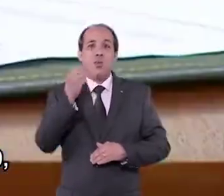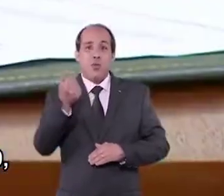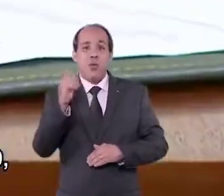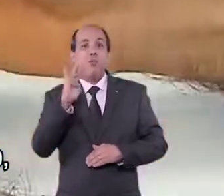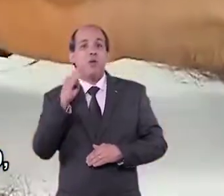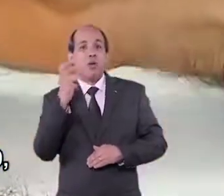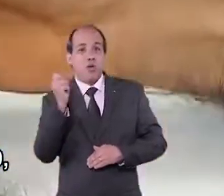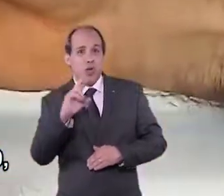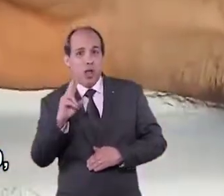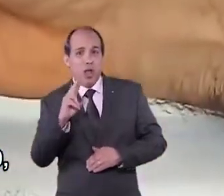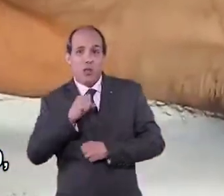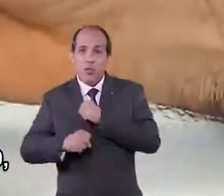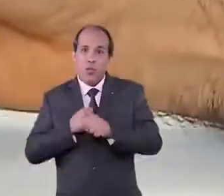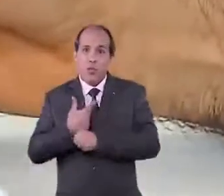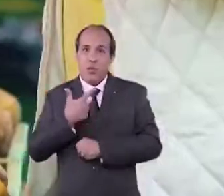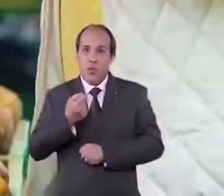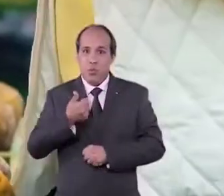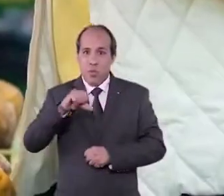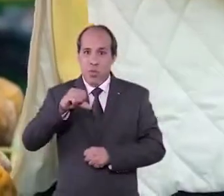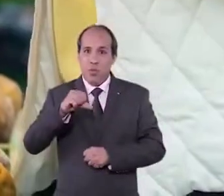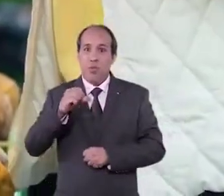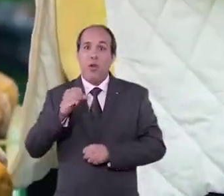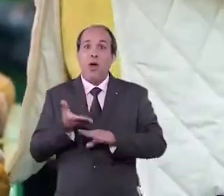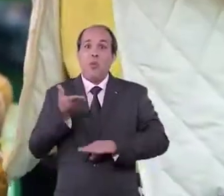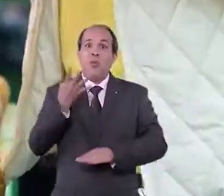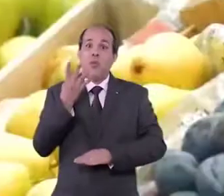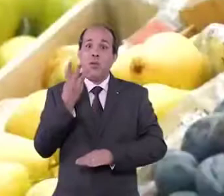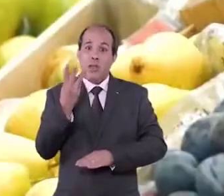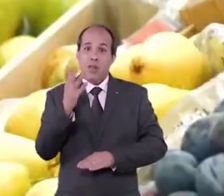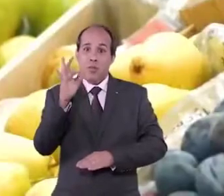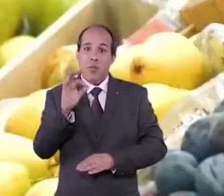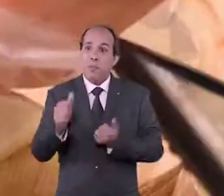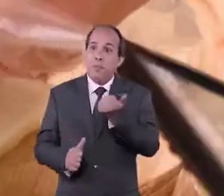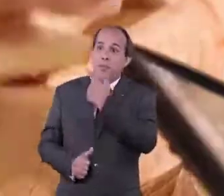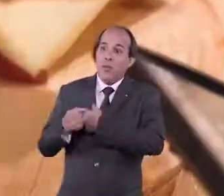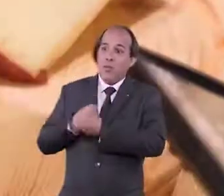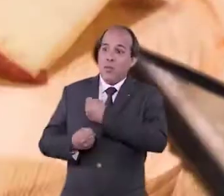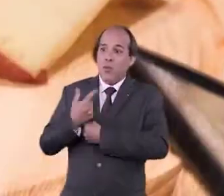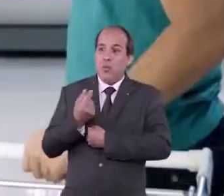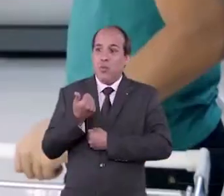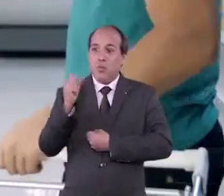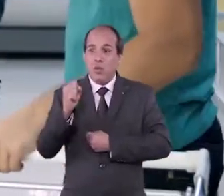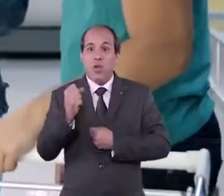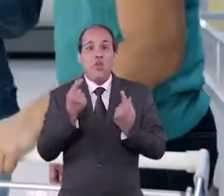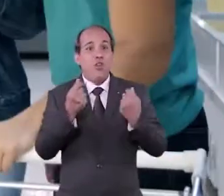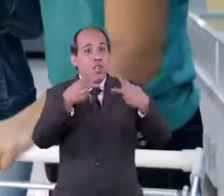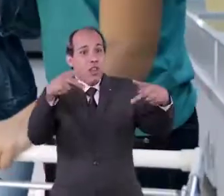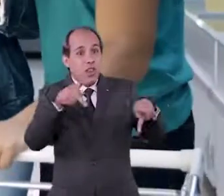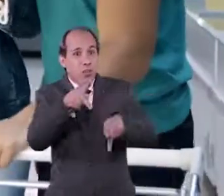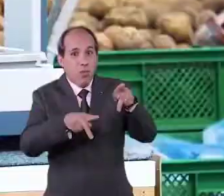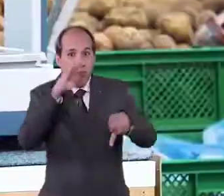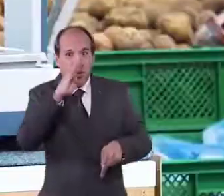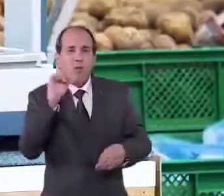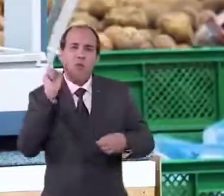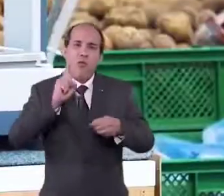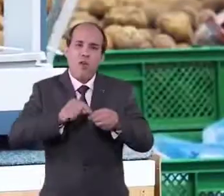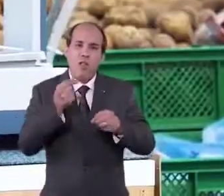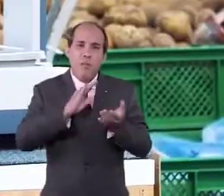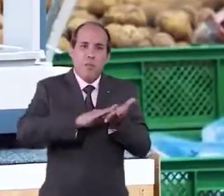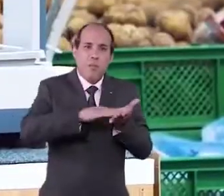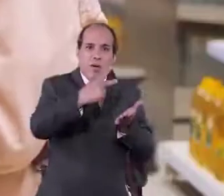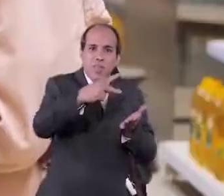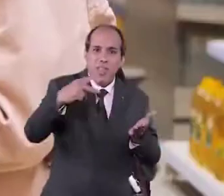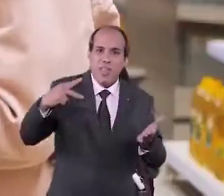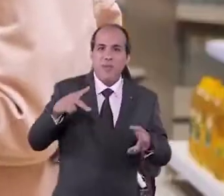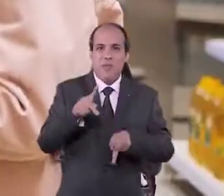bilhões em 2019, 43% a mais que em 2018. Dinheiro do brasileiro que vai voltar